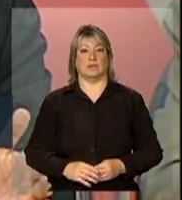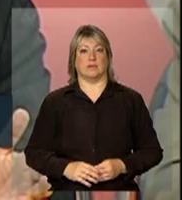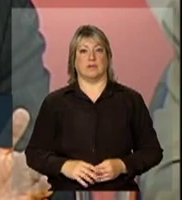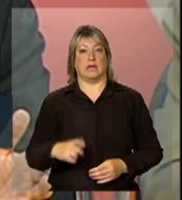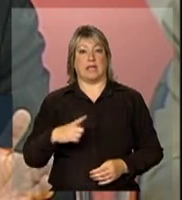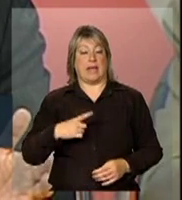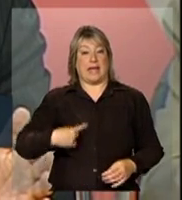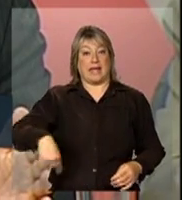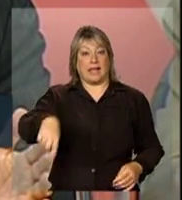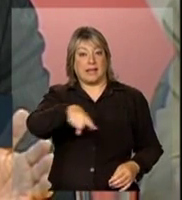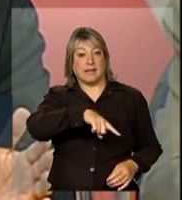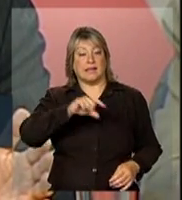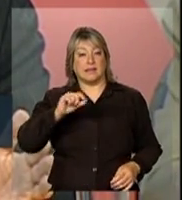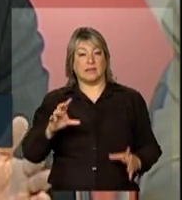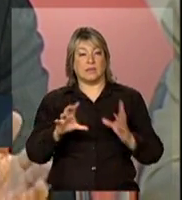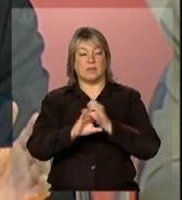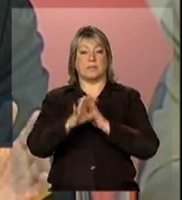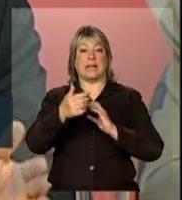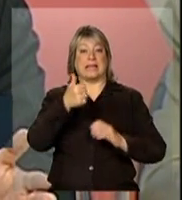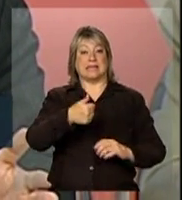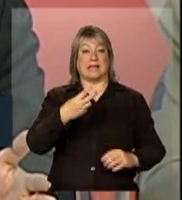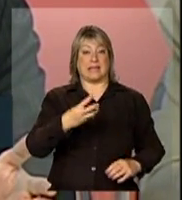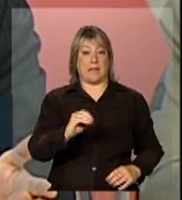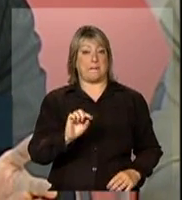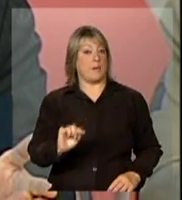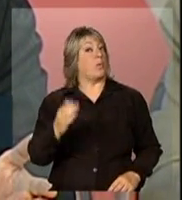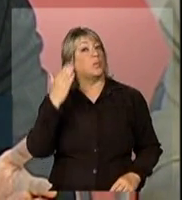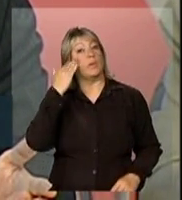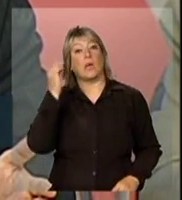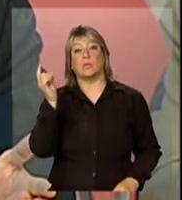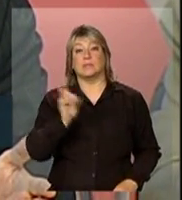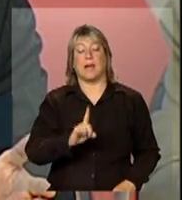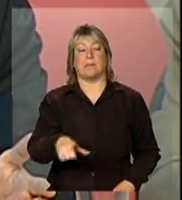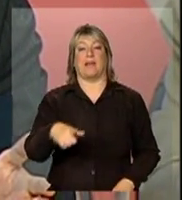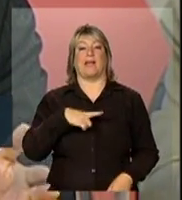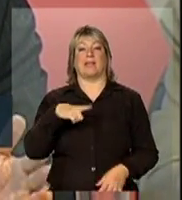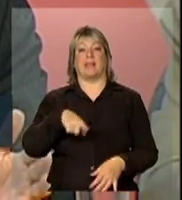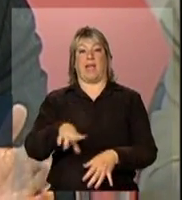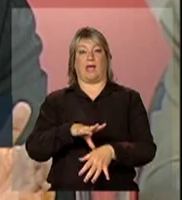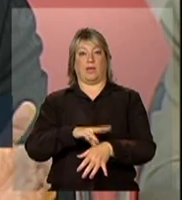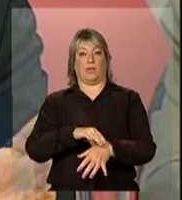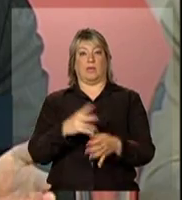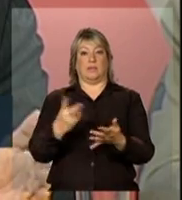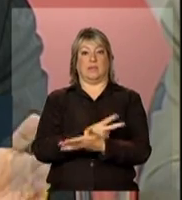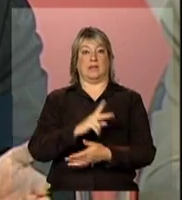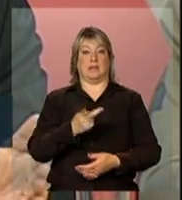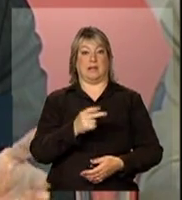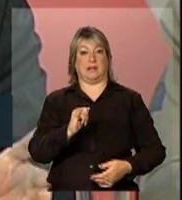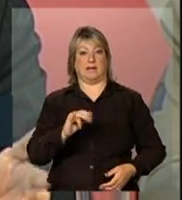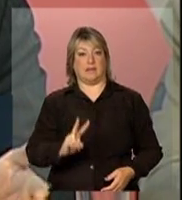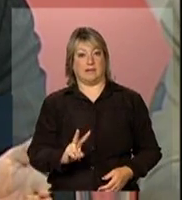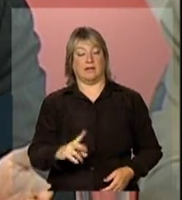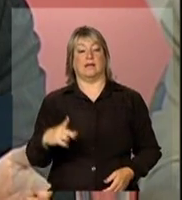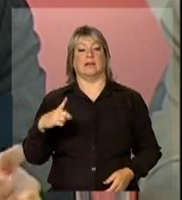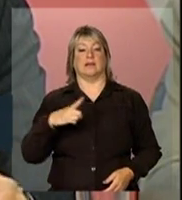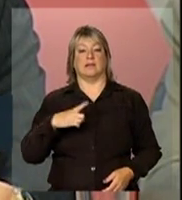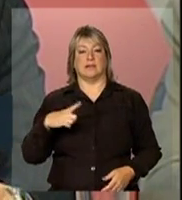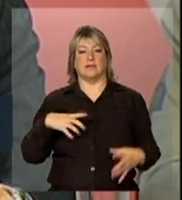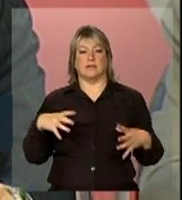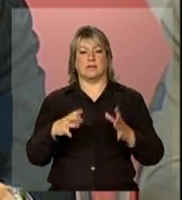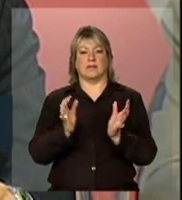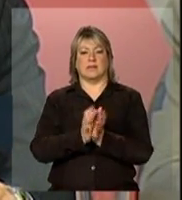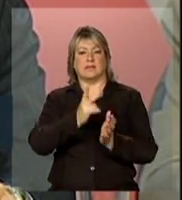Dessas, nós estimamos cerca de 130 mil não sabem que estão infectadas pelo HIV. Nós temos 217 mil pessoas